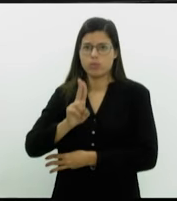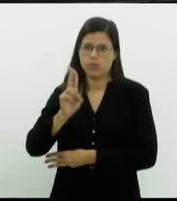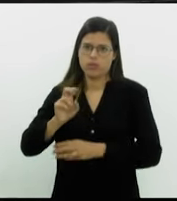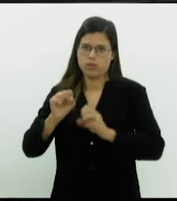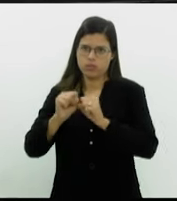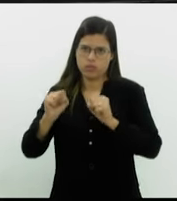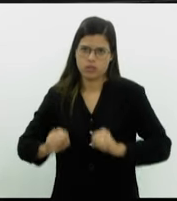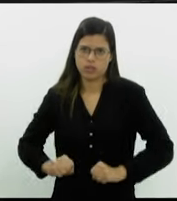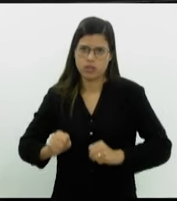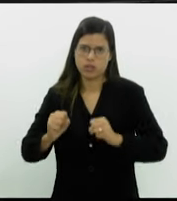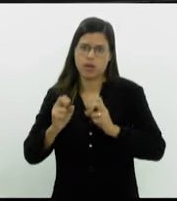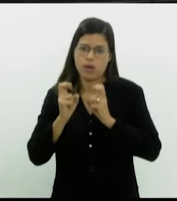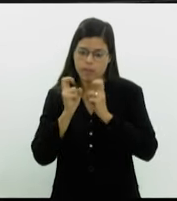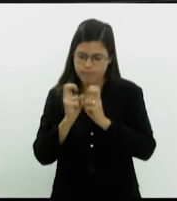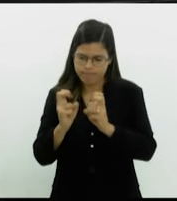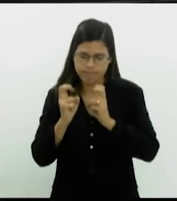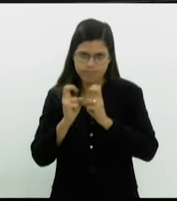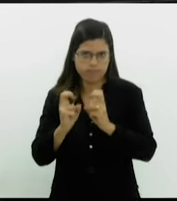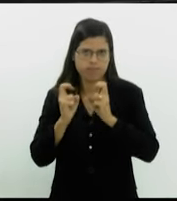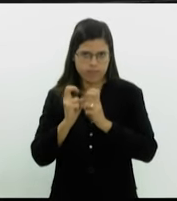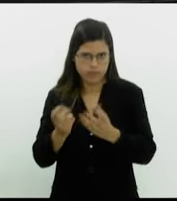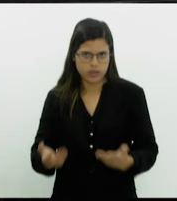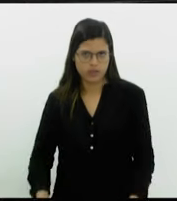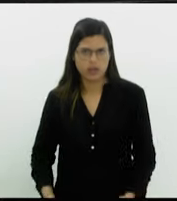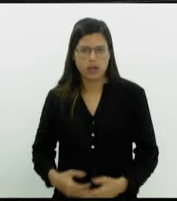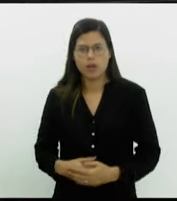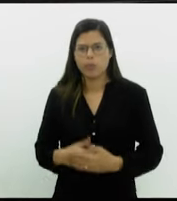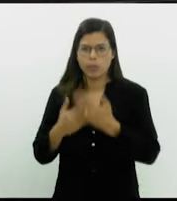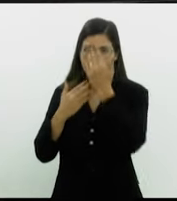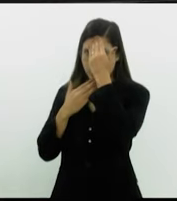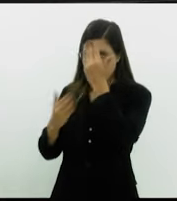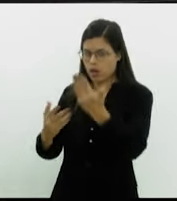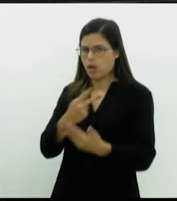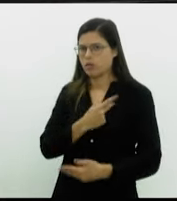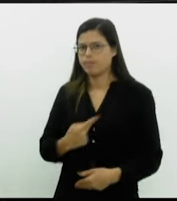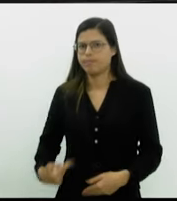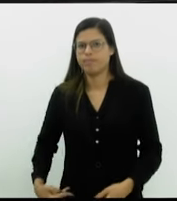de transporte sob trilhos de passageiros. Muito obrigado, senhor presidente.